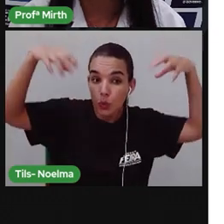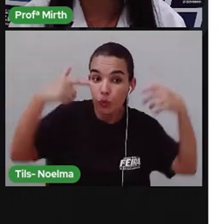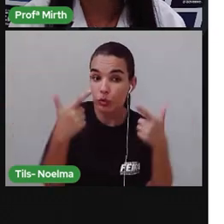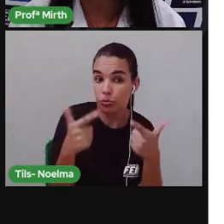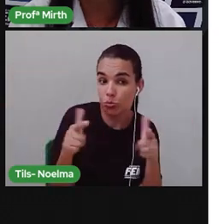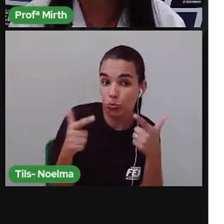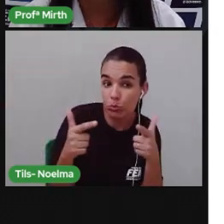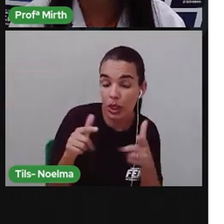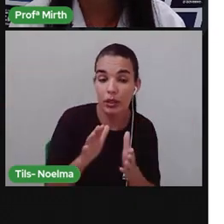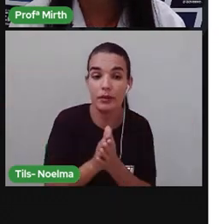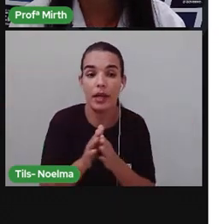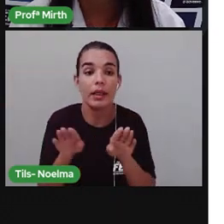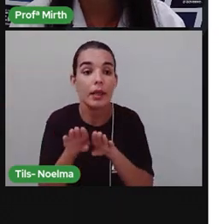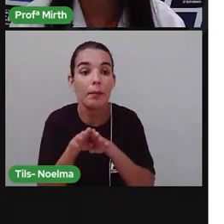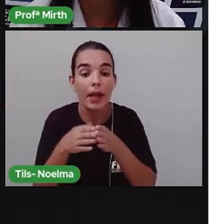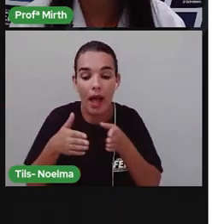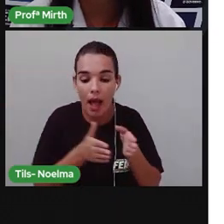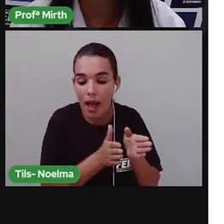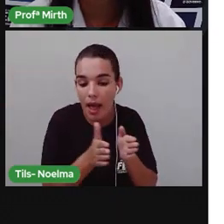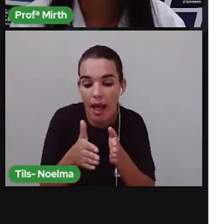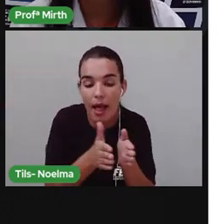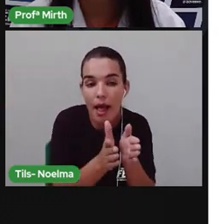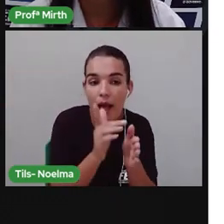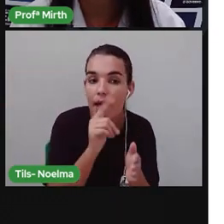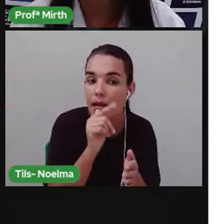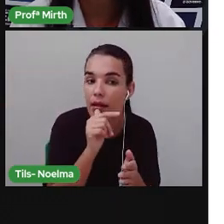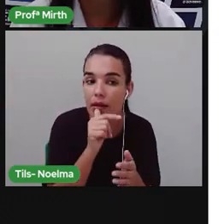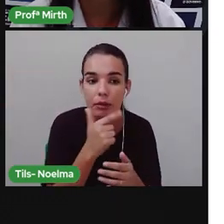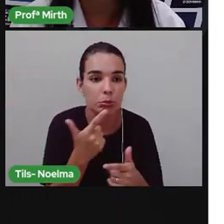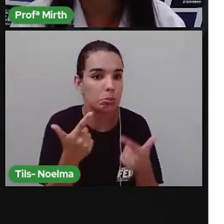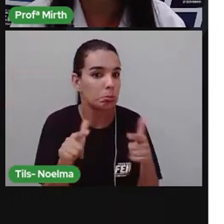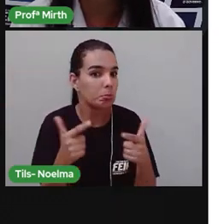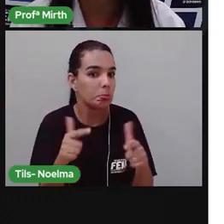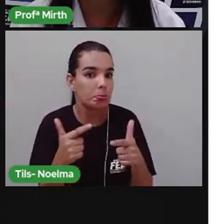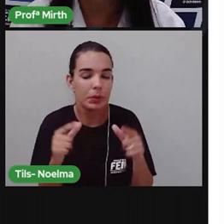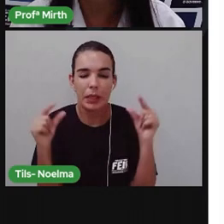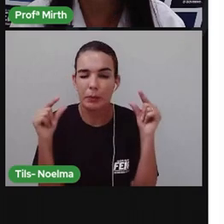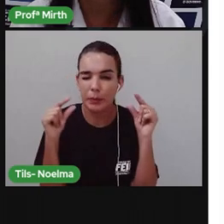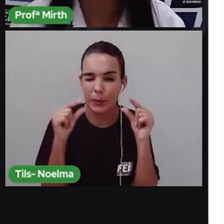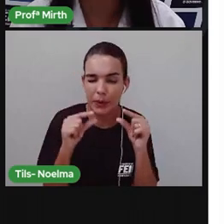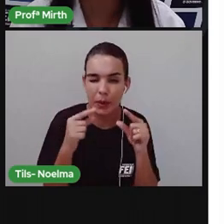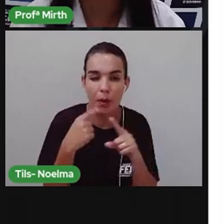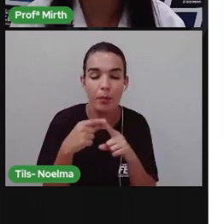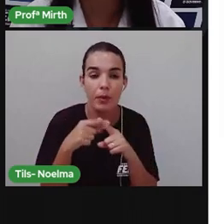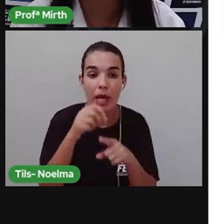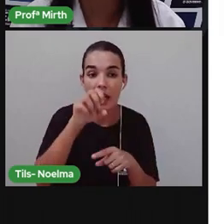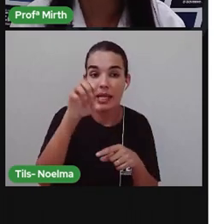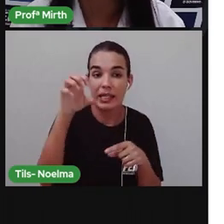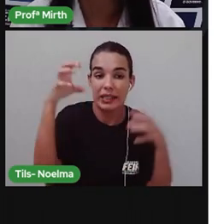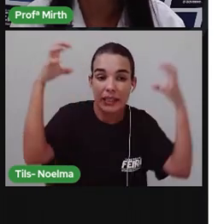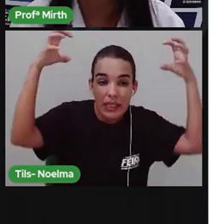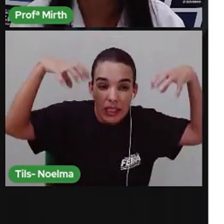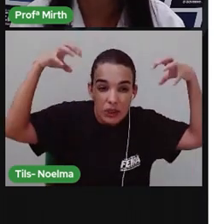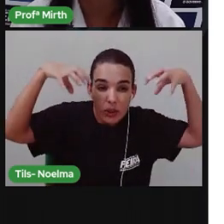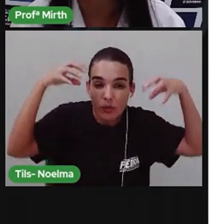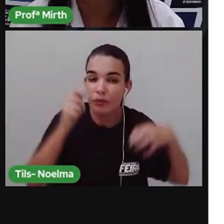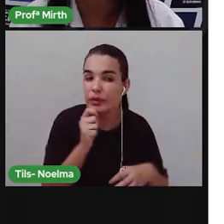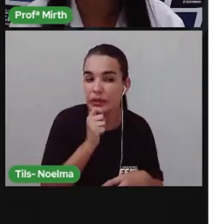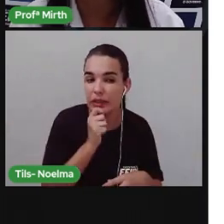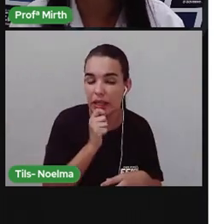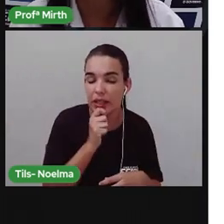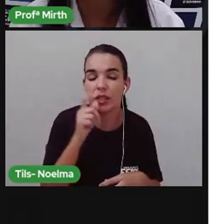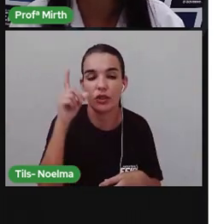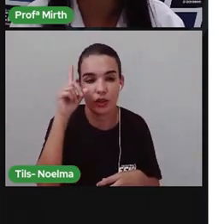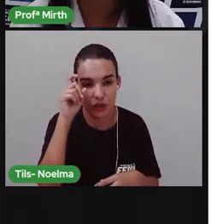Da hidrografia Porque a seca No Nordeste, né? Desse período de estiagem É bastante complicado,